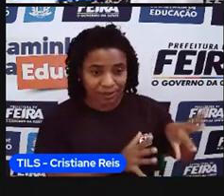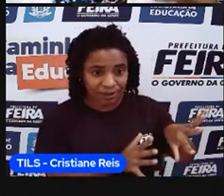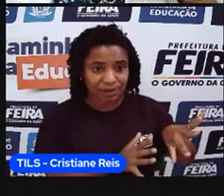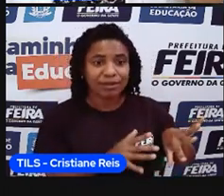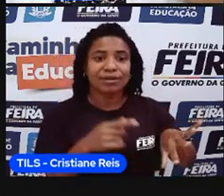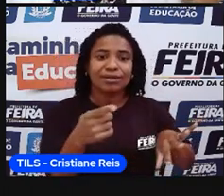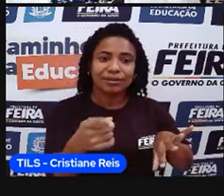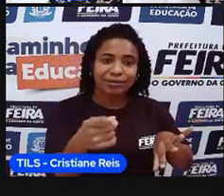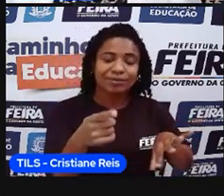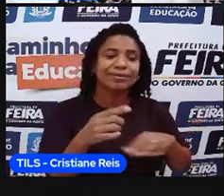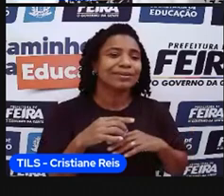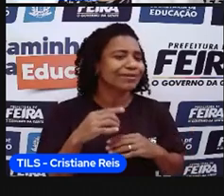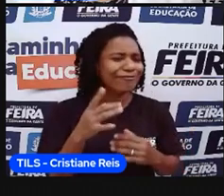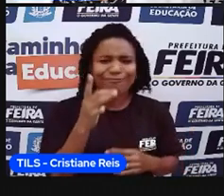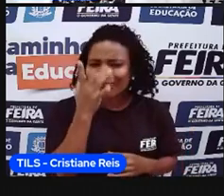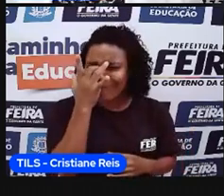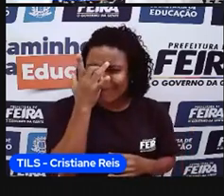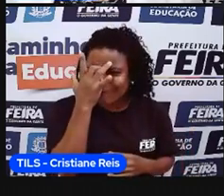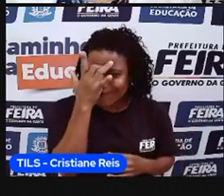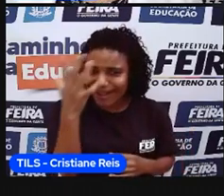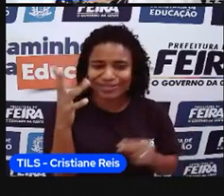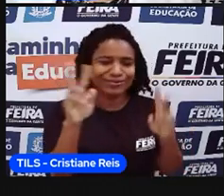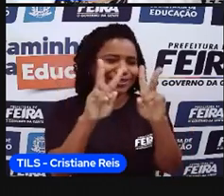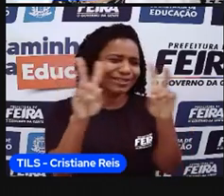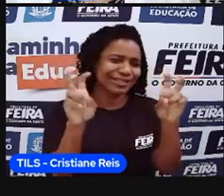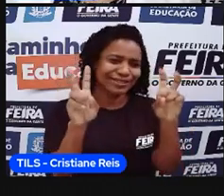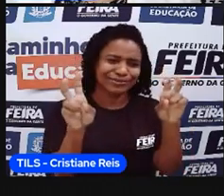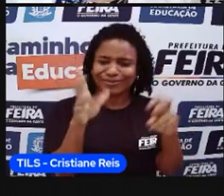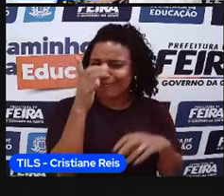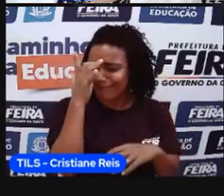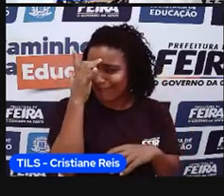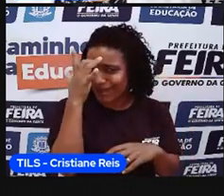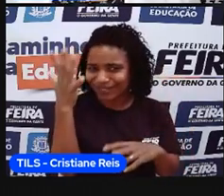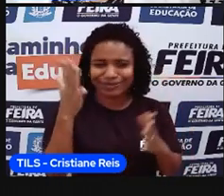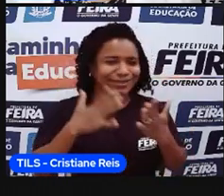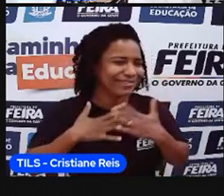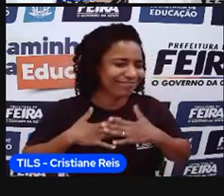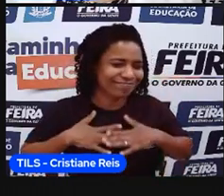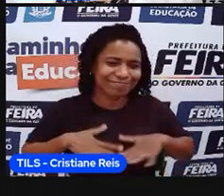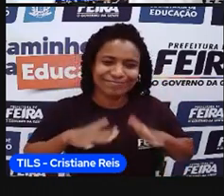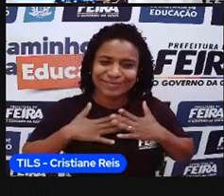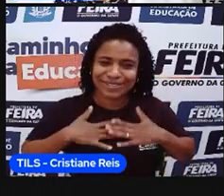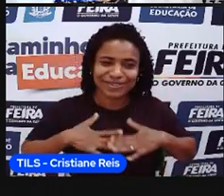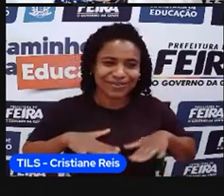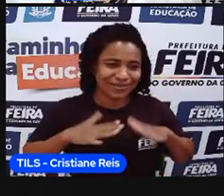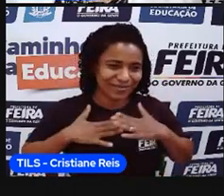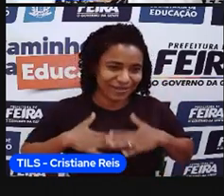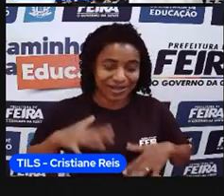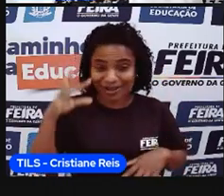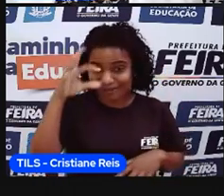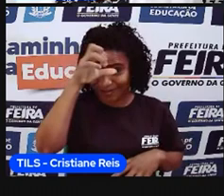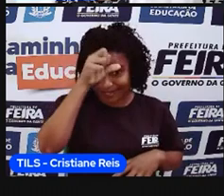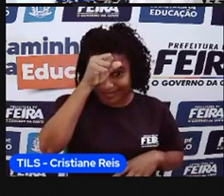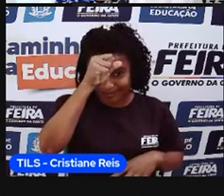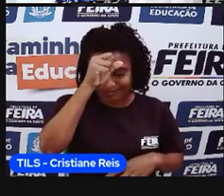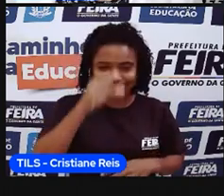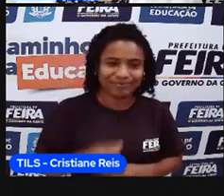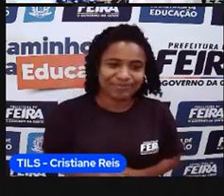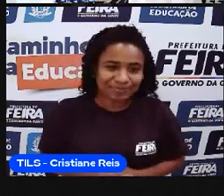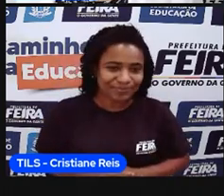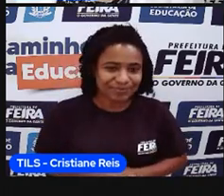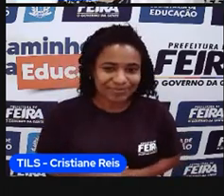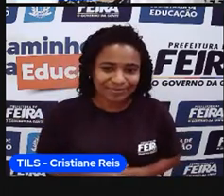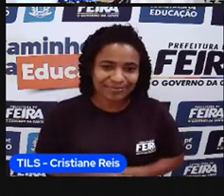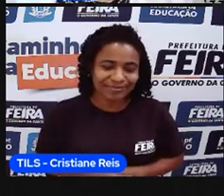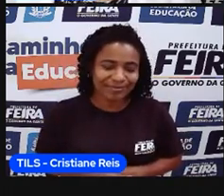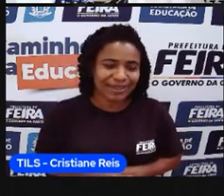assunto vocês vão tirar de letra, assim, porque ele é bem tranquilo, bem calmo mesmo, bem fácil, né, de aprender. Então, quais são esses